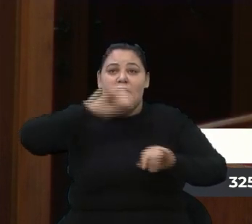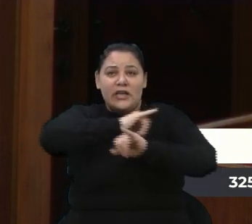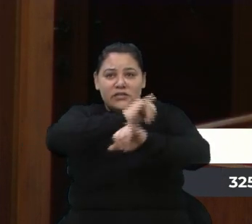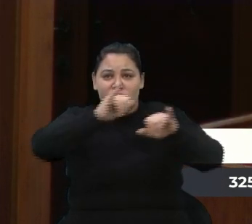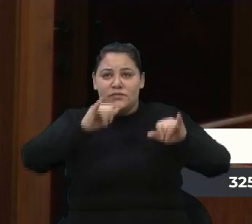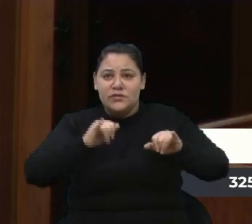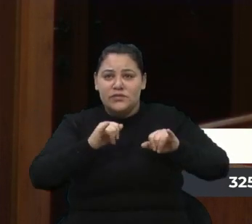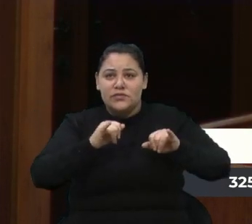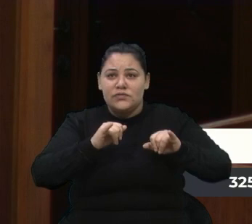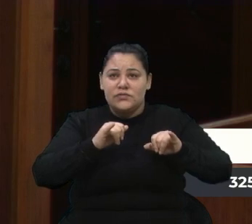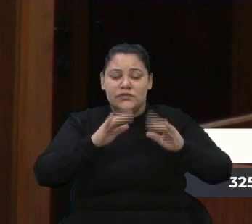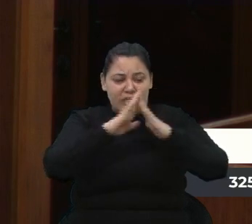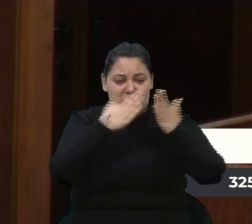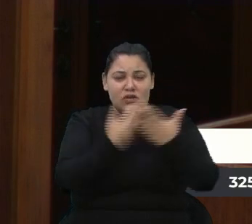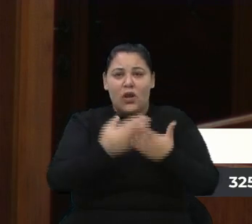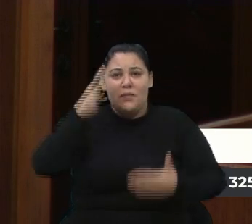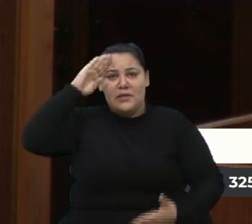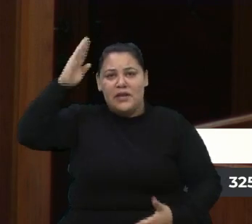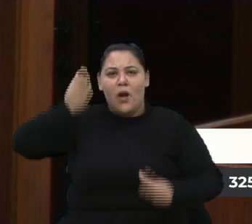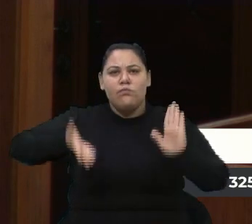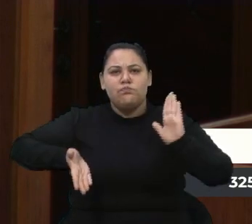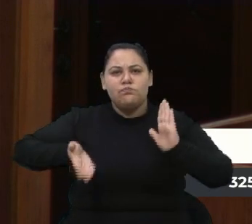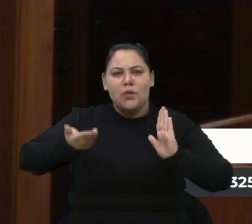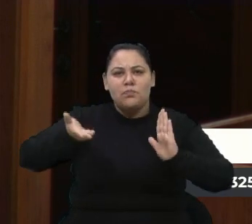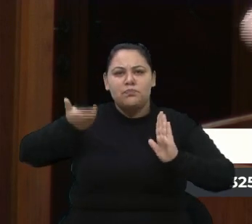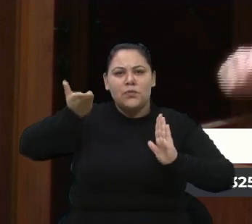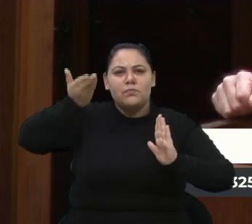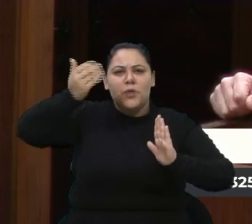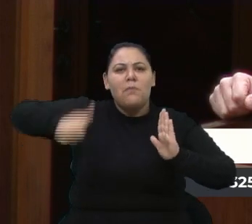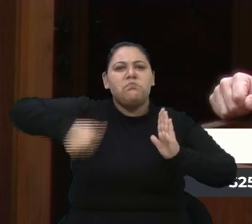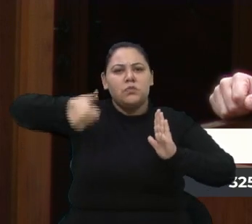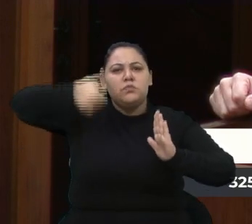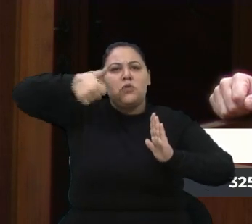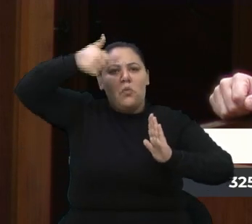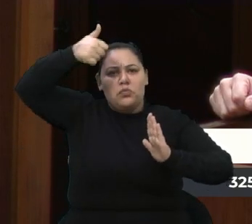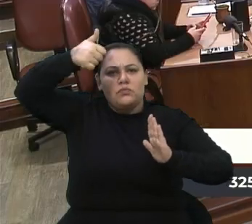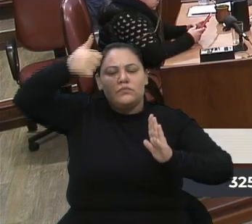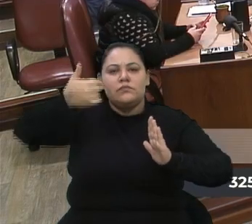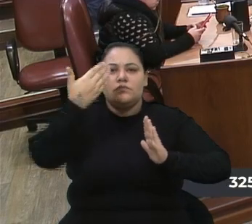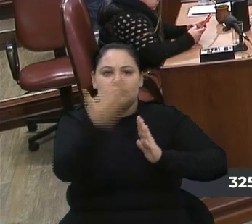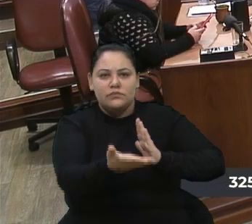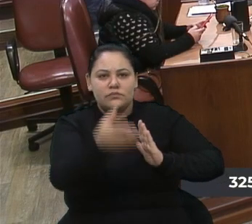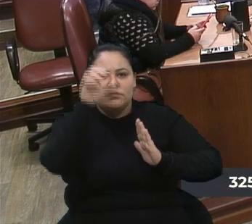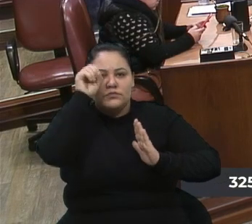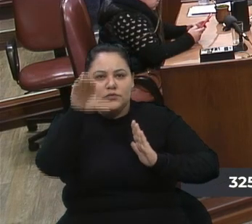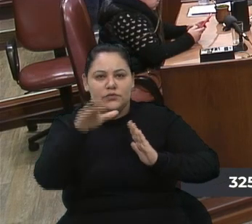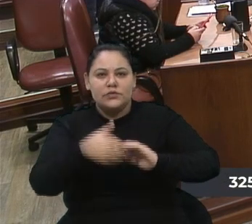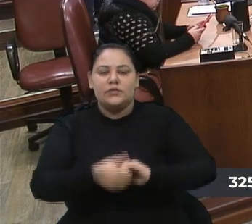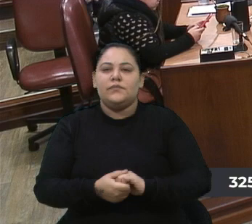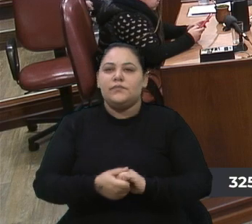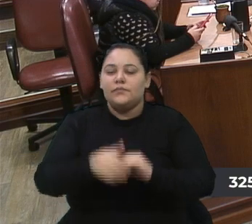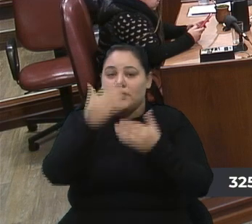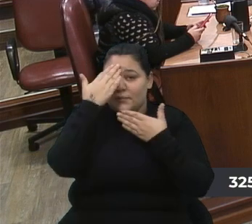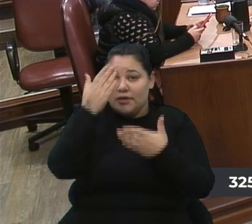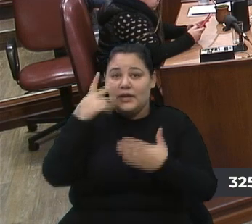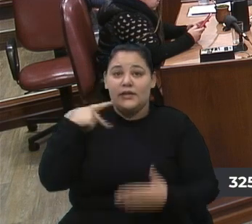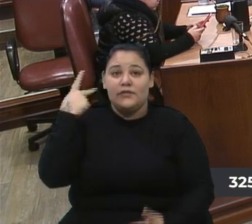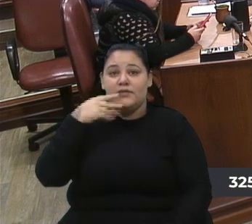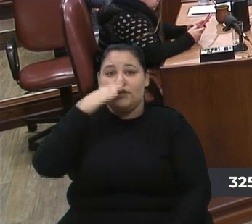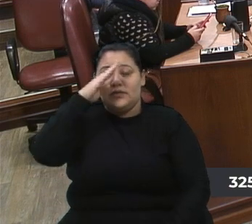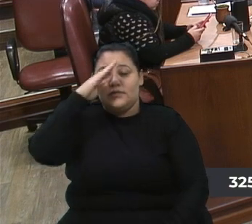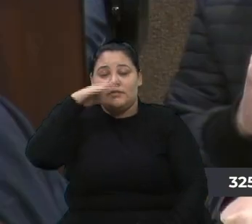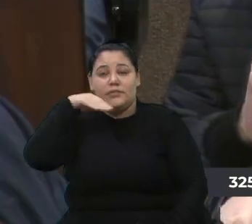-militares subindo consideravelmente. Sua parte, vereador Fiusa. Obrigado, vereador Bortola.